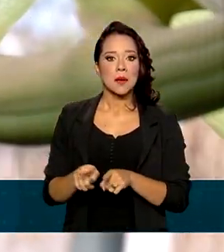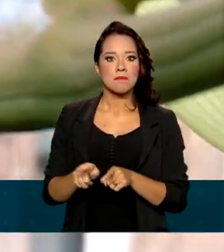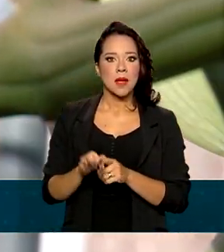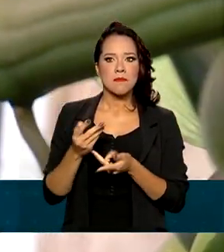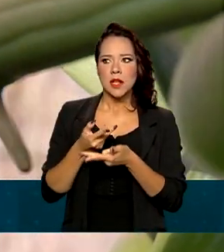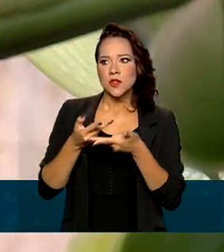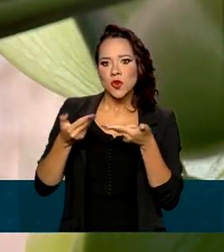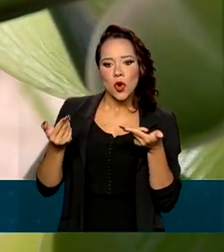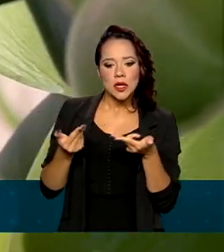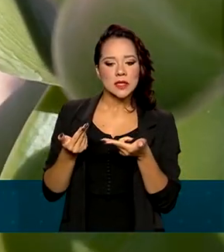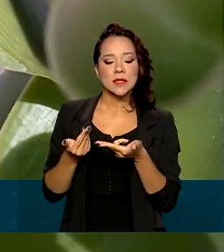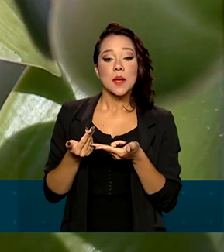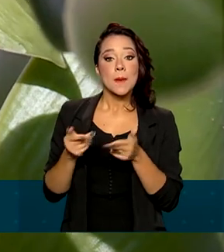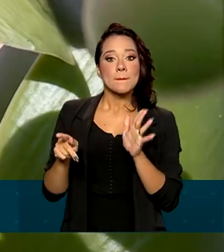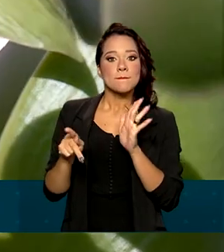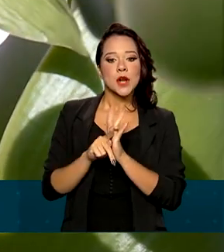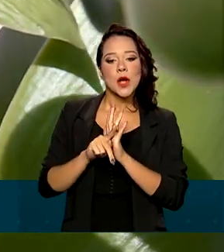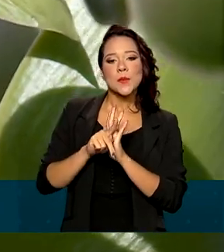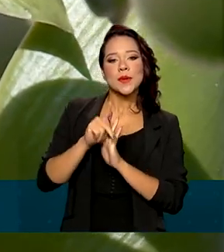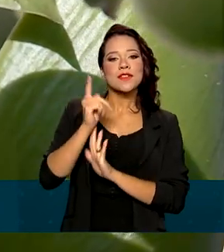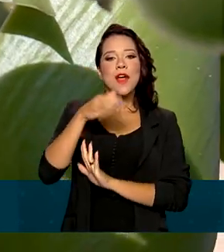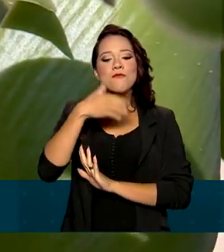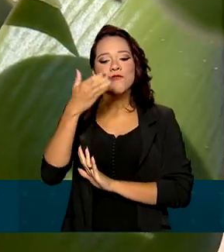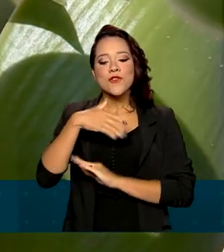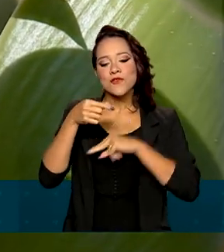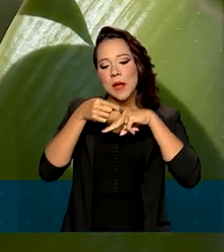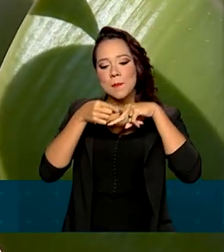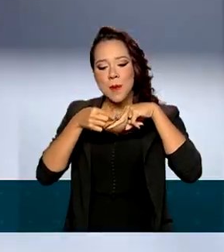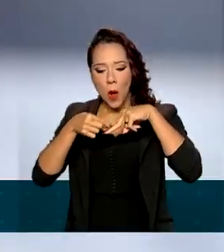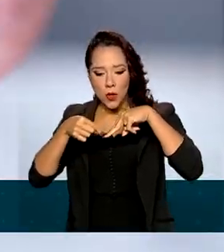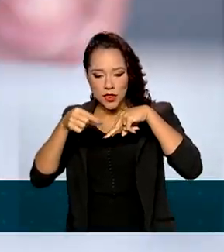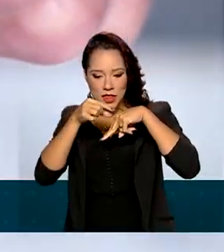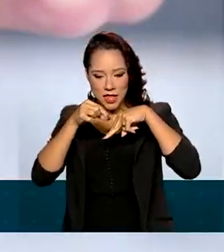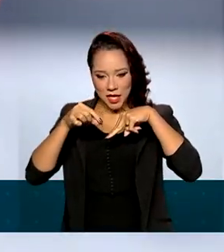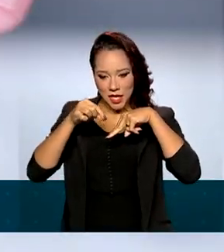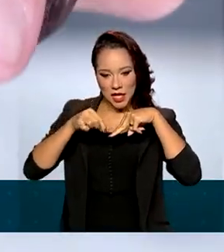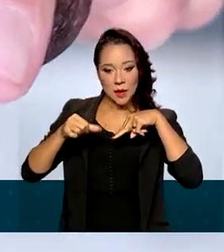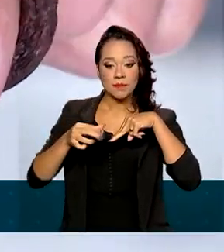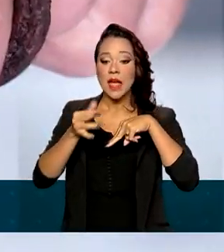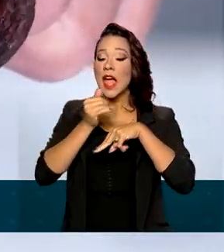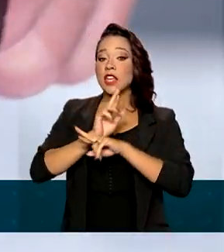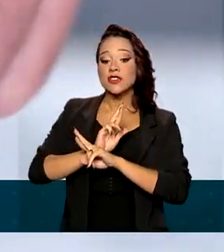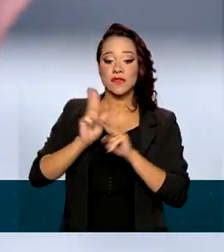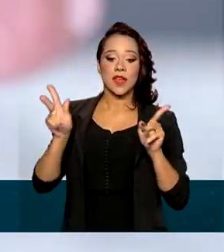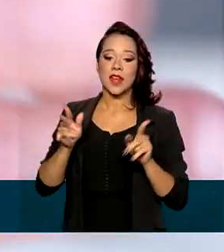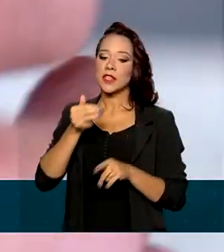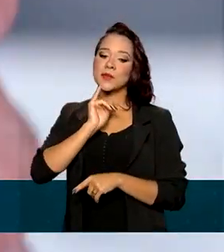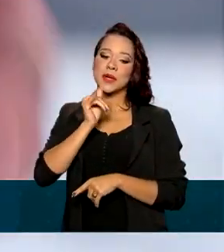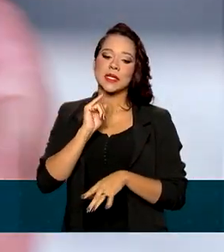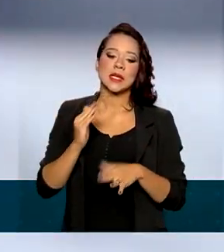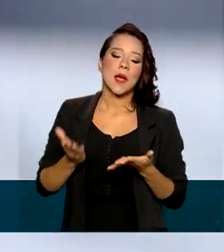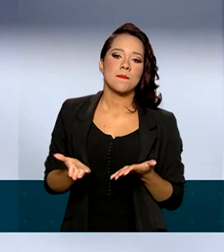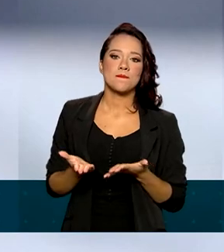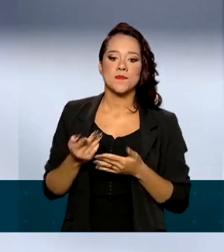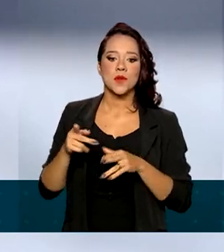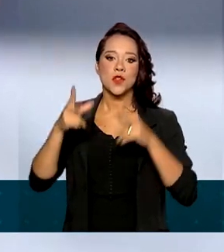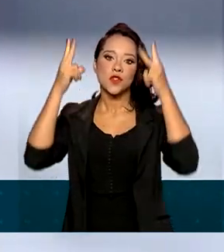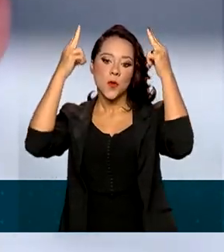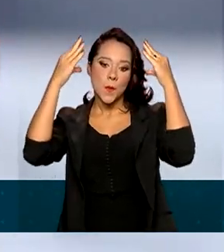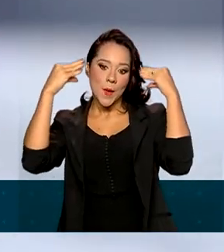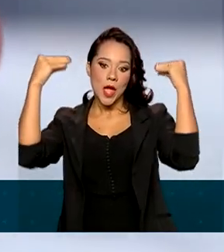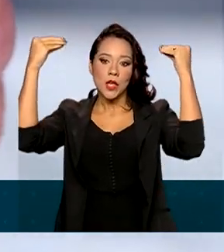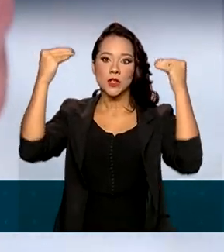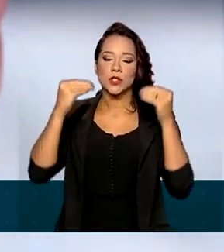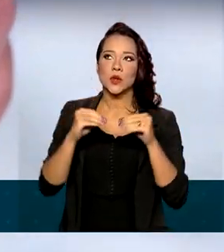propriedades do fruto em si. É bem diferente, por exemplo, de uma baunilha mexicana, uma